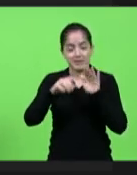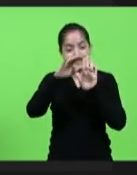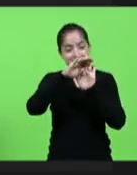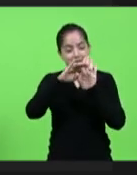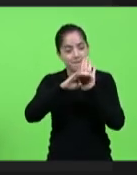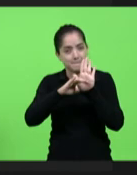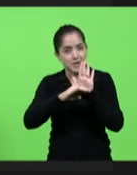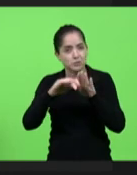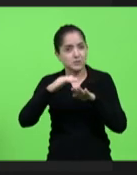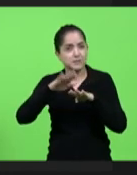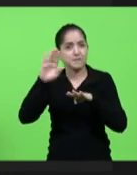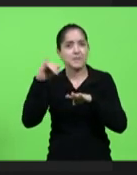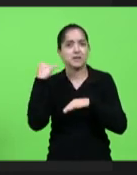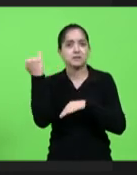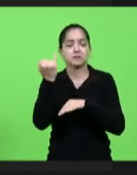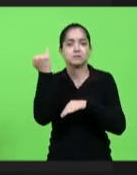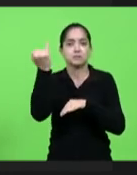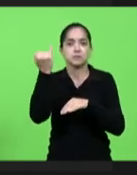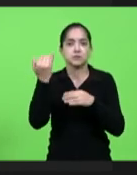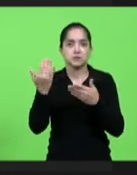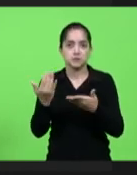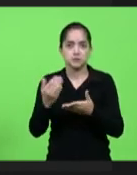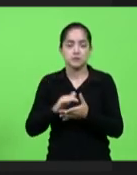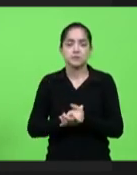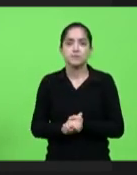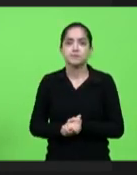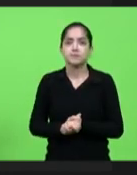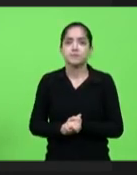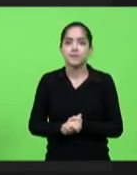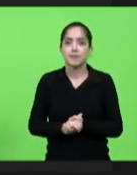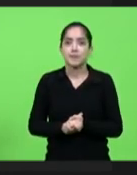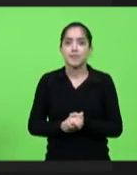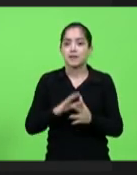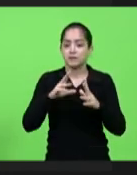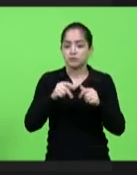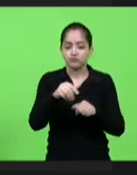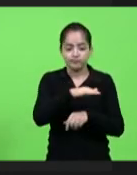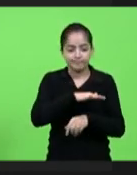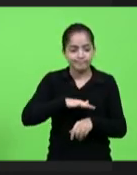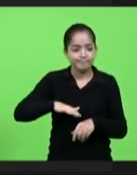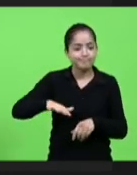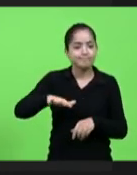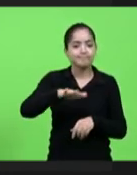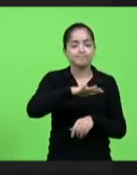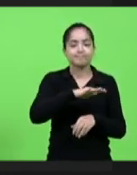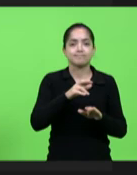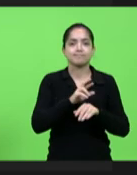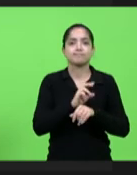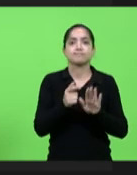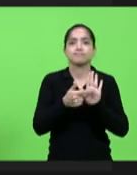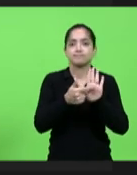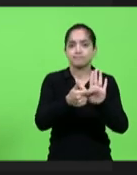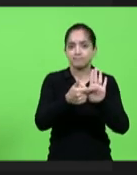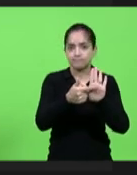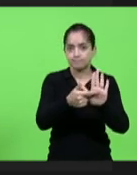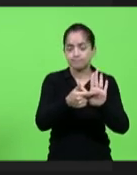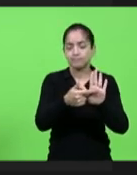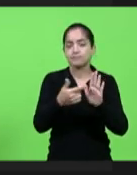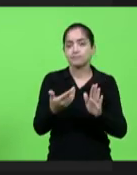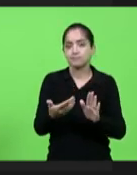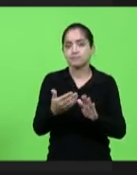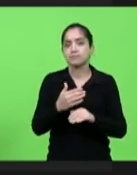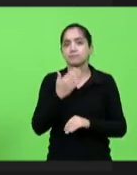né na política de assistência social em todos os espaços nós temos apresentado essa demanda é